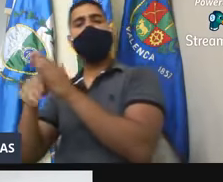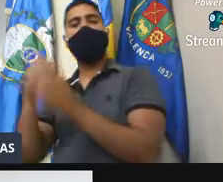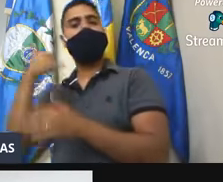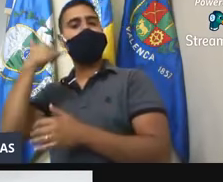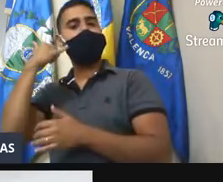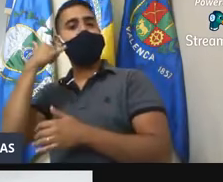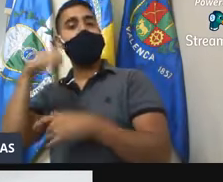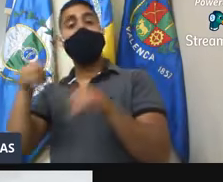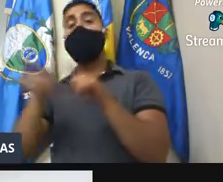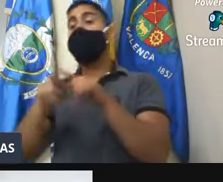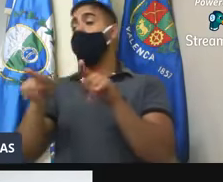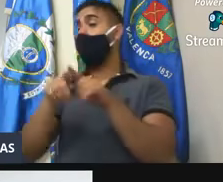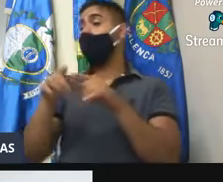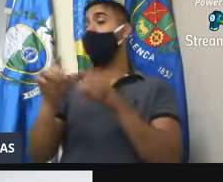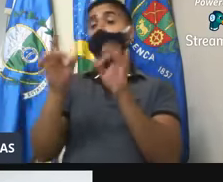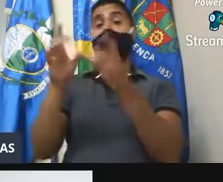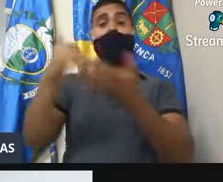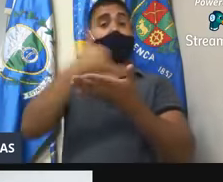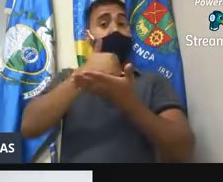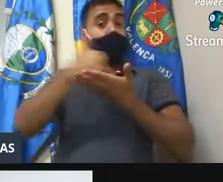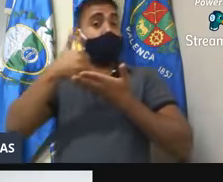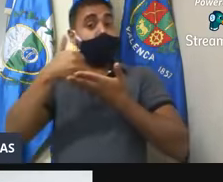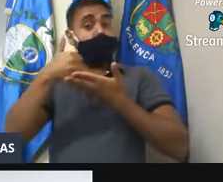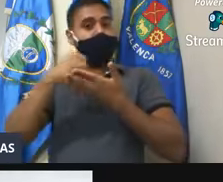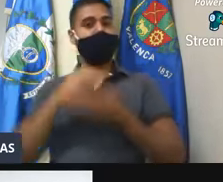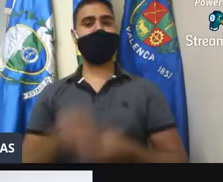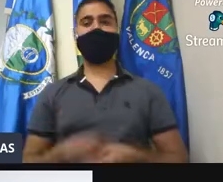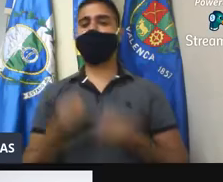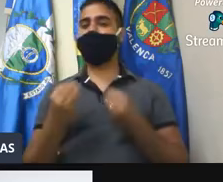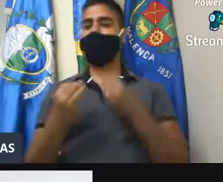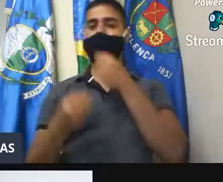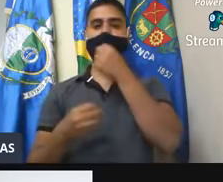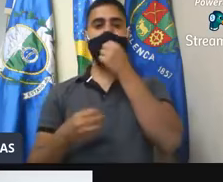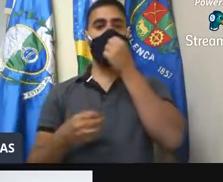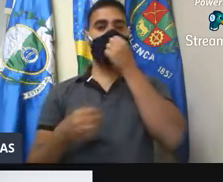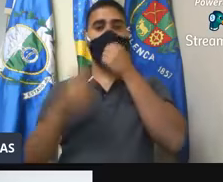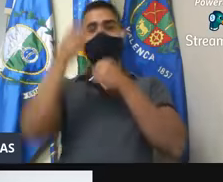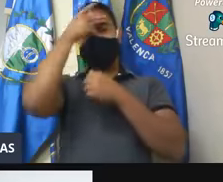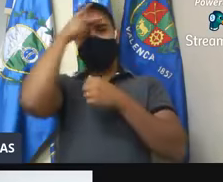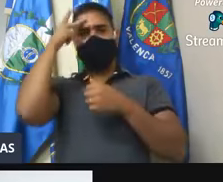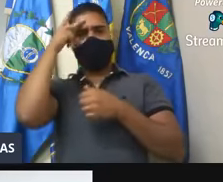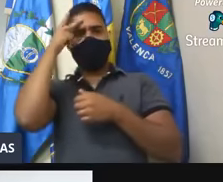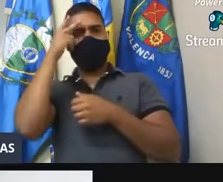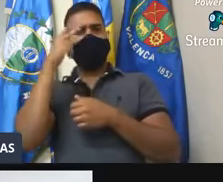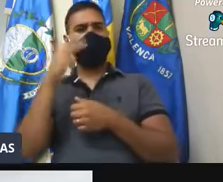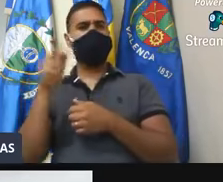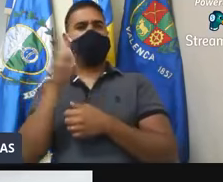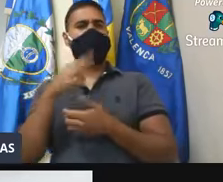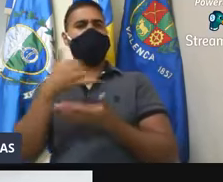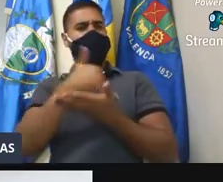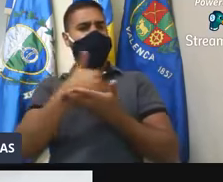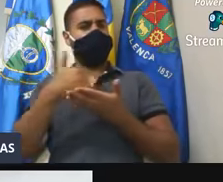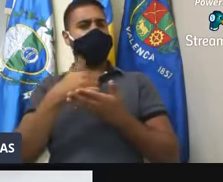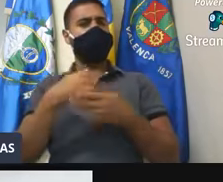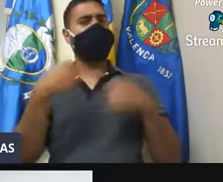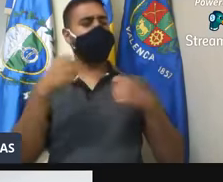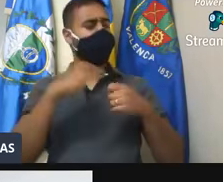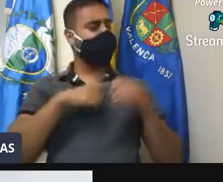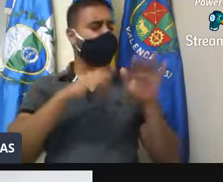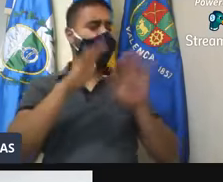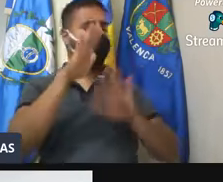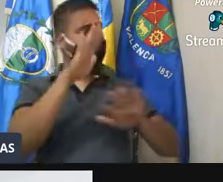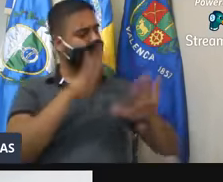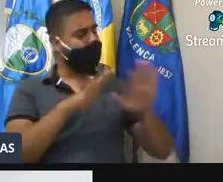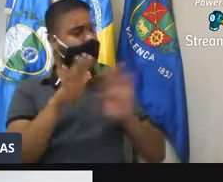envolvida em tráfico de drogas. E eu acho que essas pessoas, vereadora Michelle, que são envolvidas com drogas, com entorpecentes, tem que ser cuidadas. Tem que